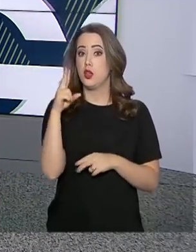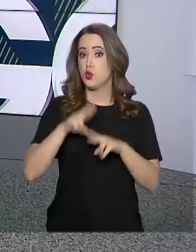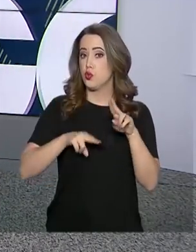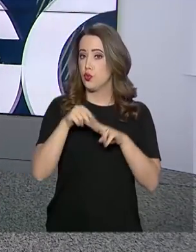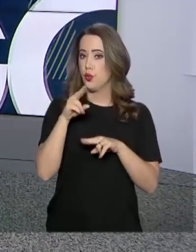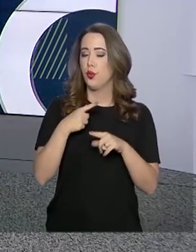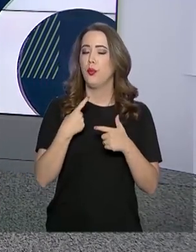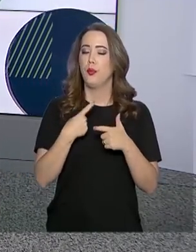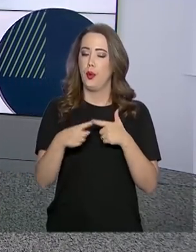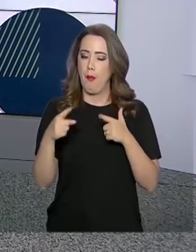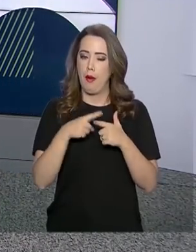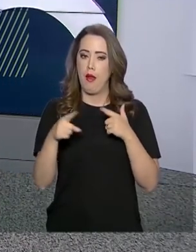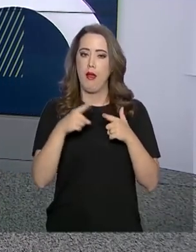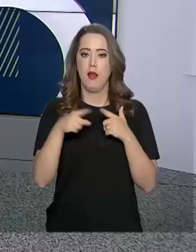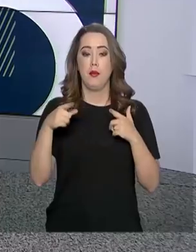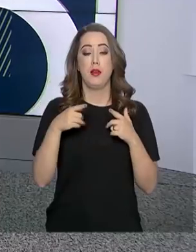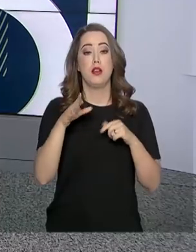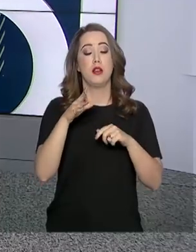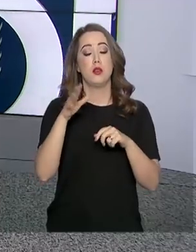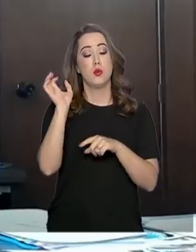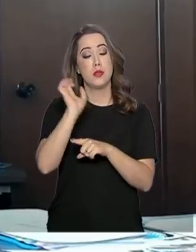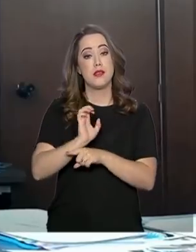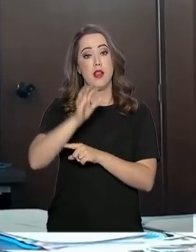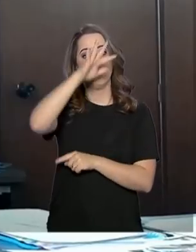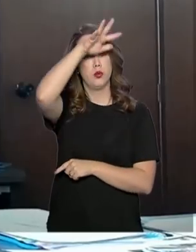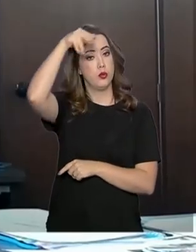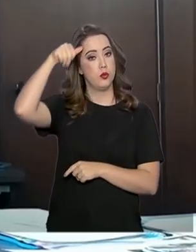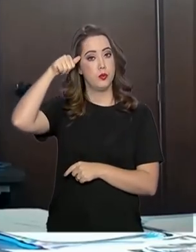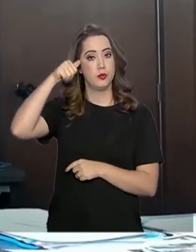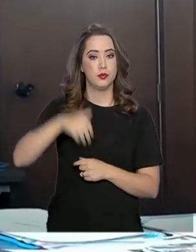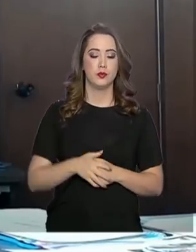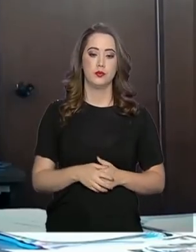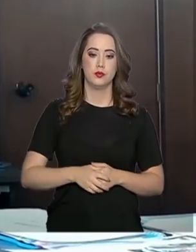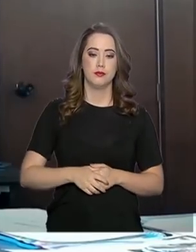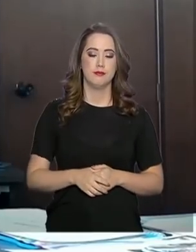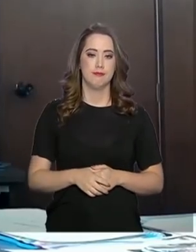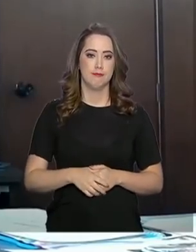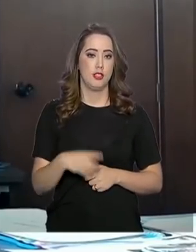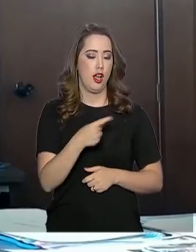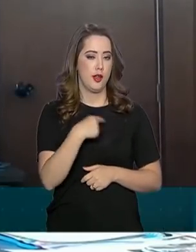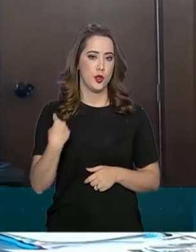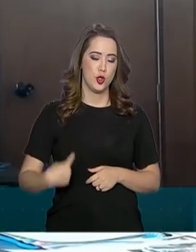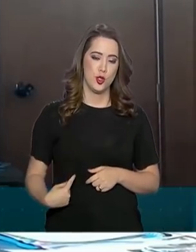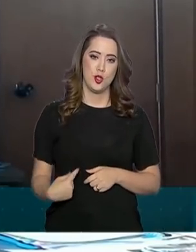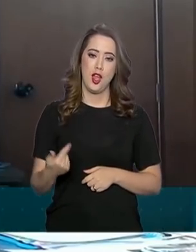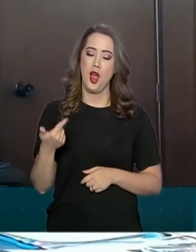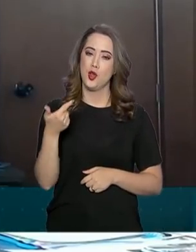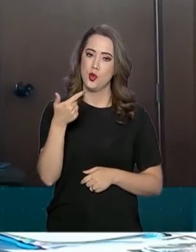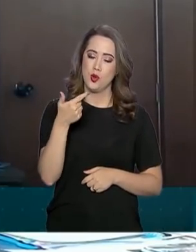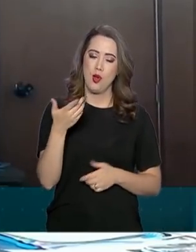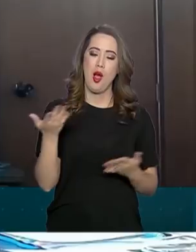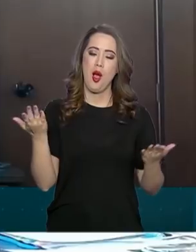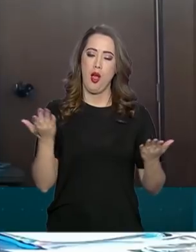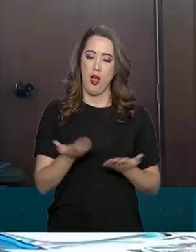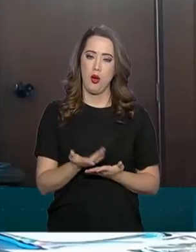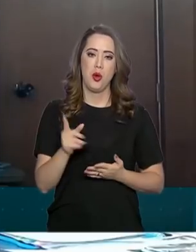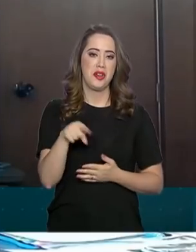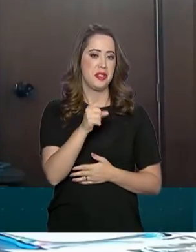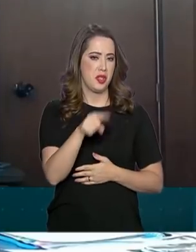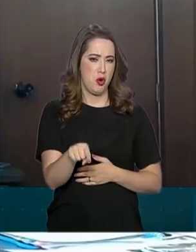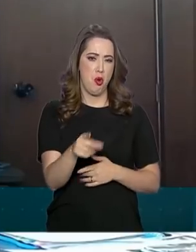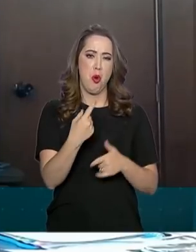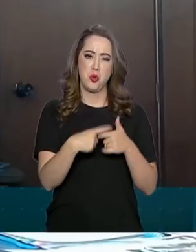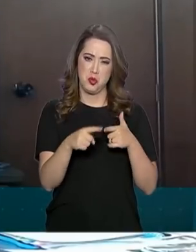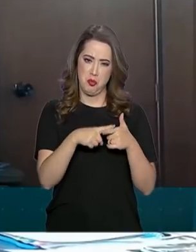notificação de uma doença no Mato Grosso. A China levantou os embargos sobre a carne